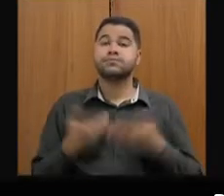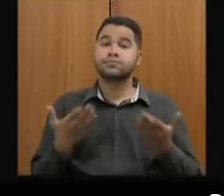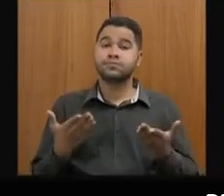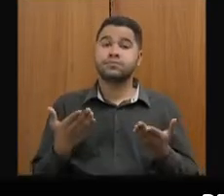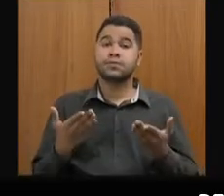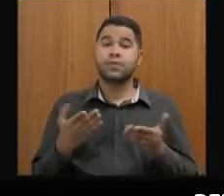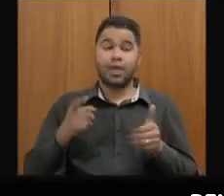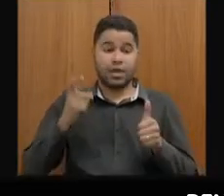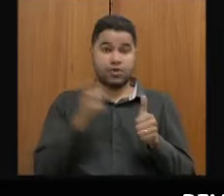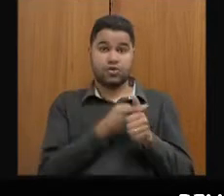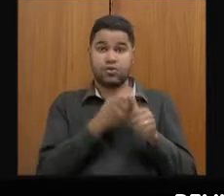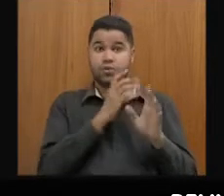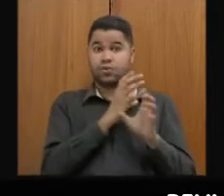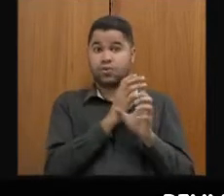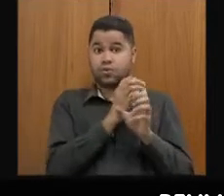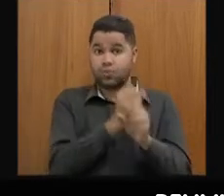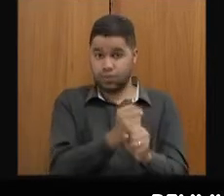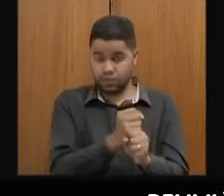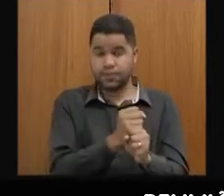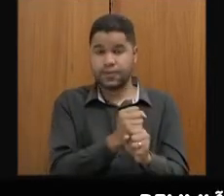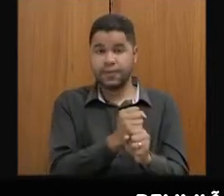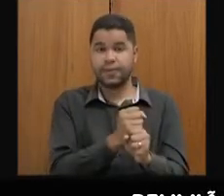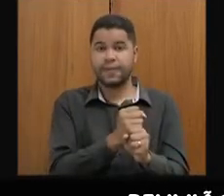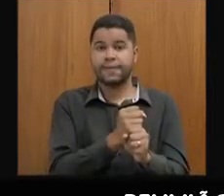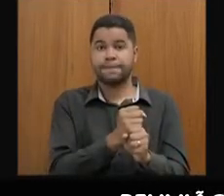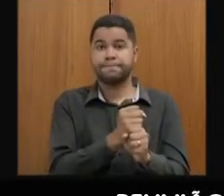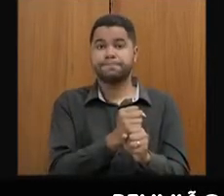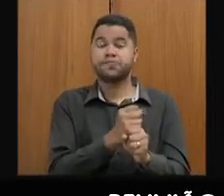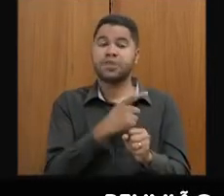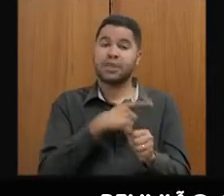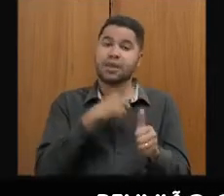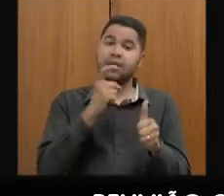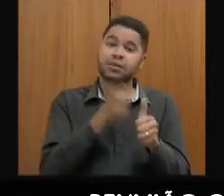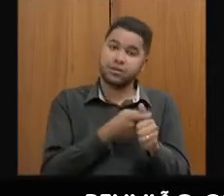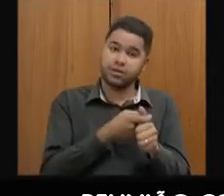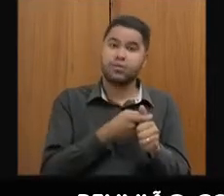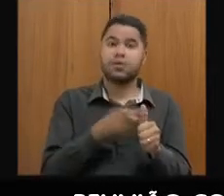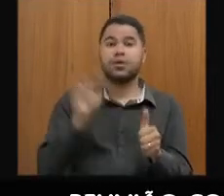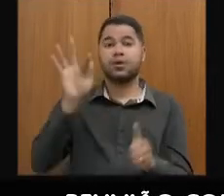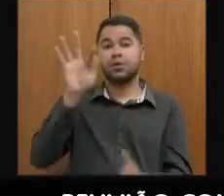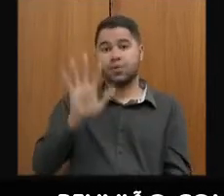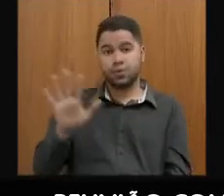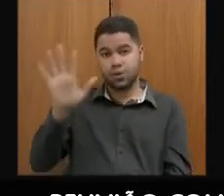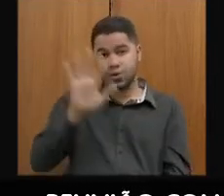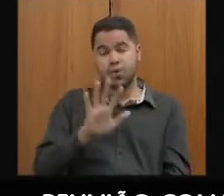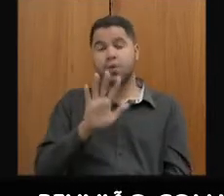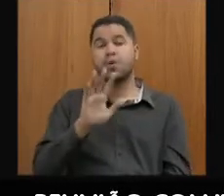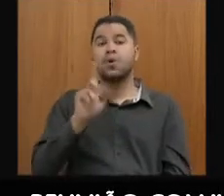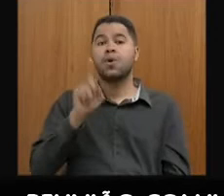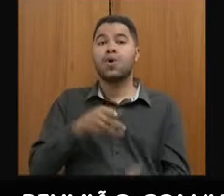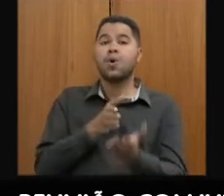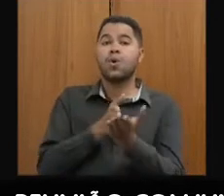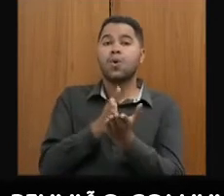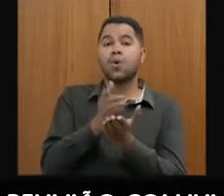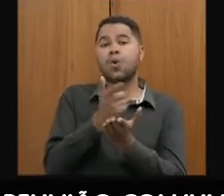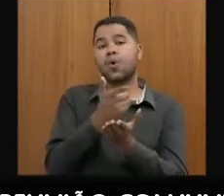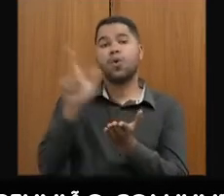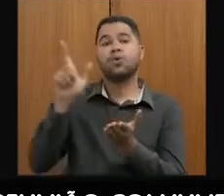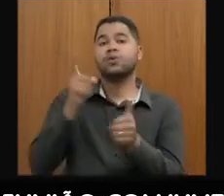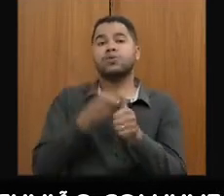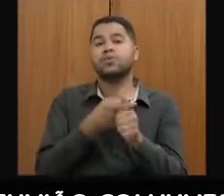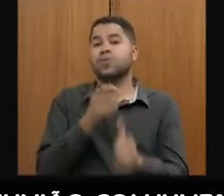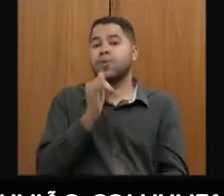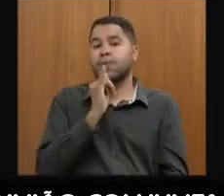saldo da dívida, dívida total nessa dívida, além da dívida com a União, nós temos aí consolidado outras dívidas, por